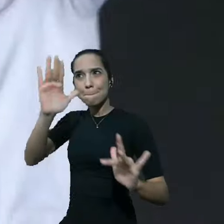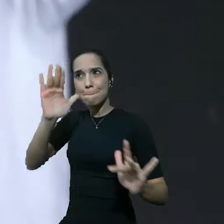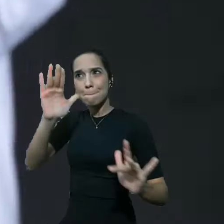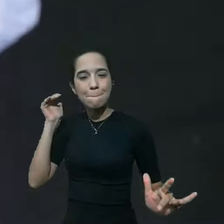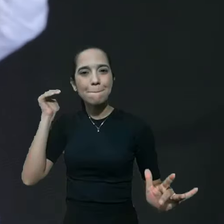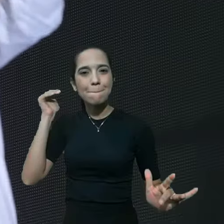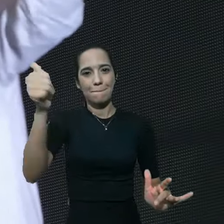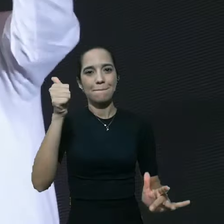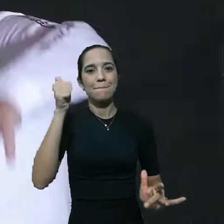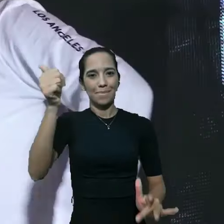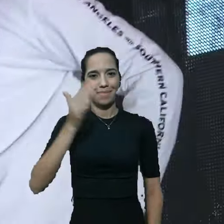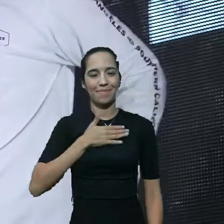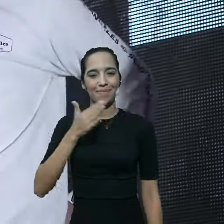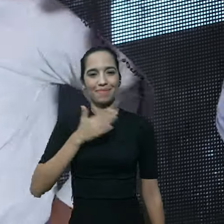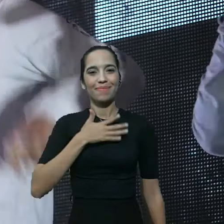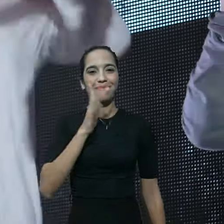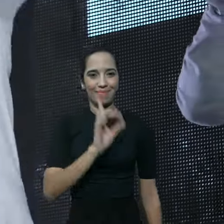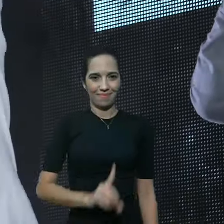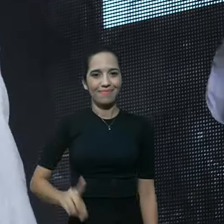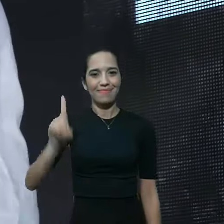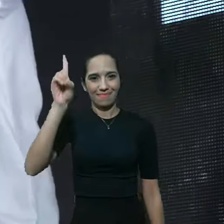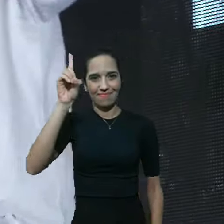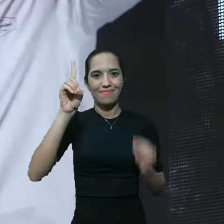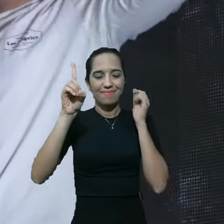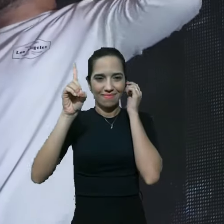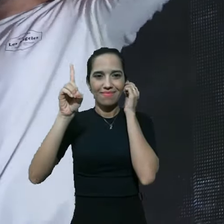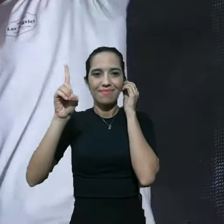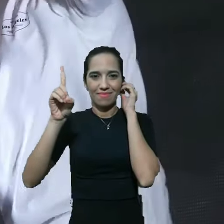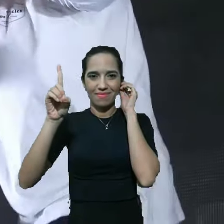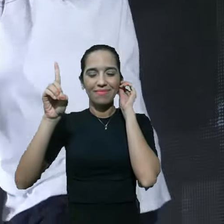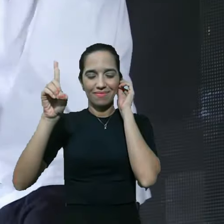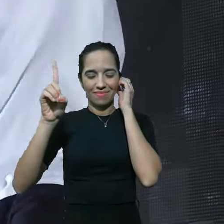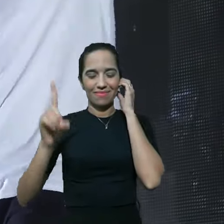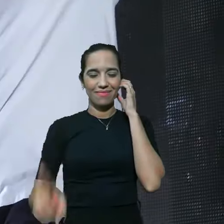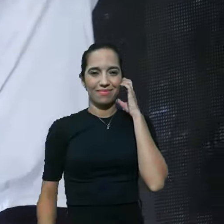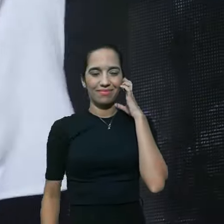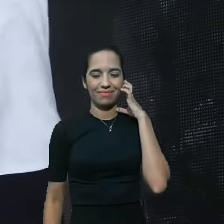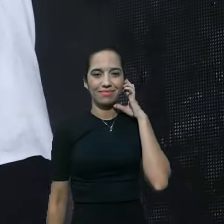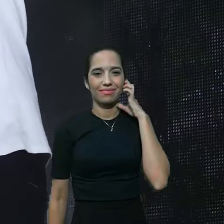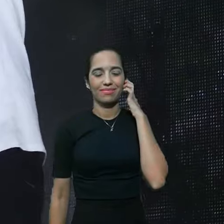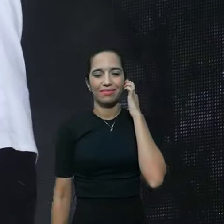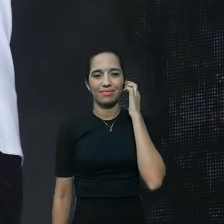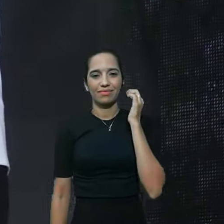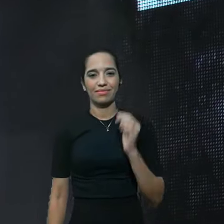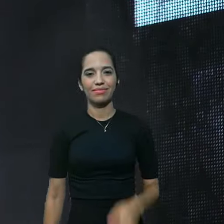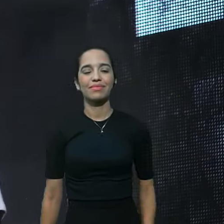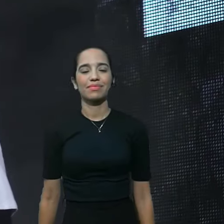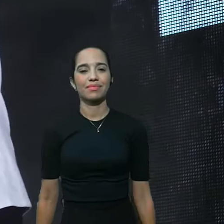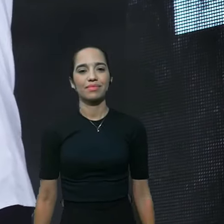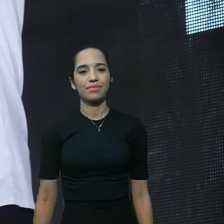nada nada melhor que o meu Deus